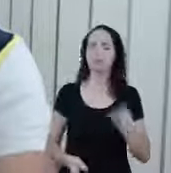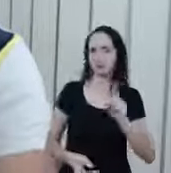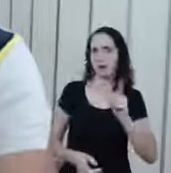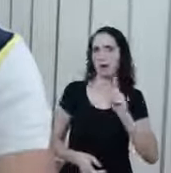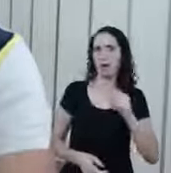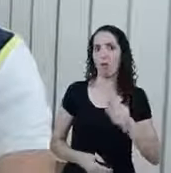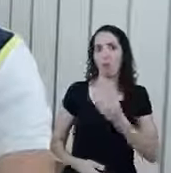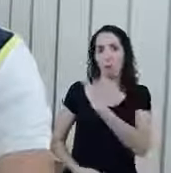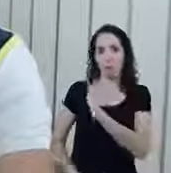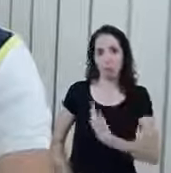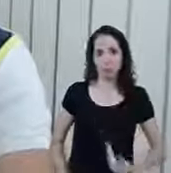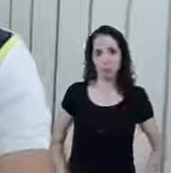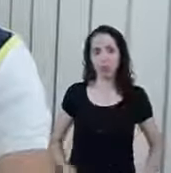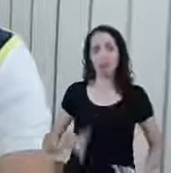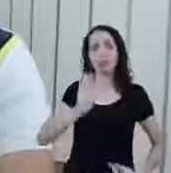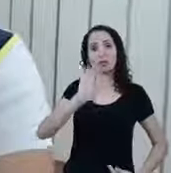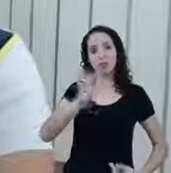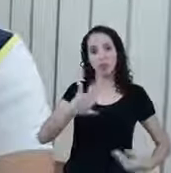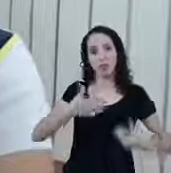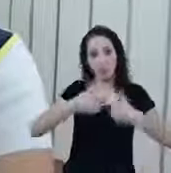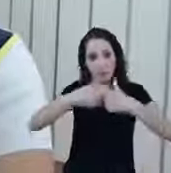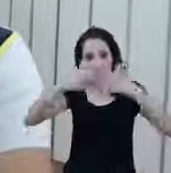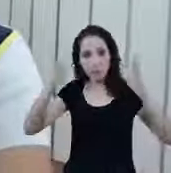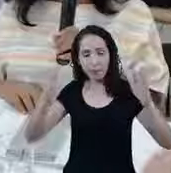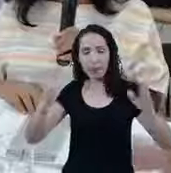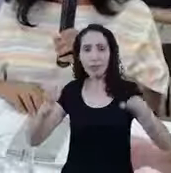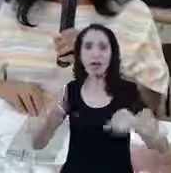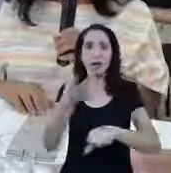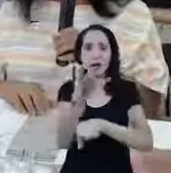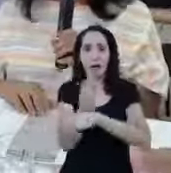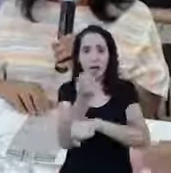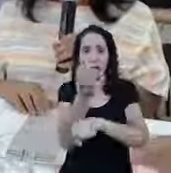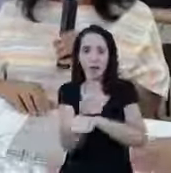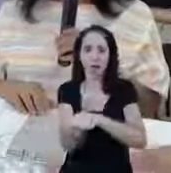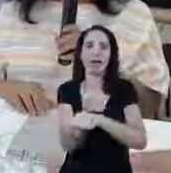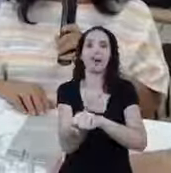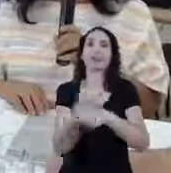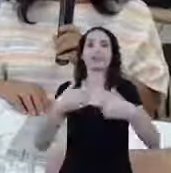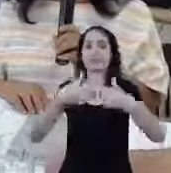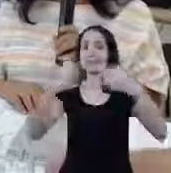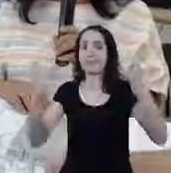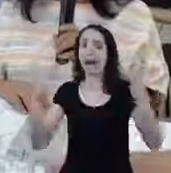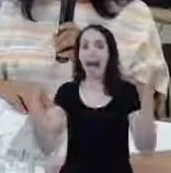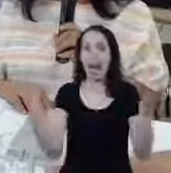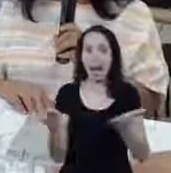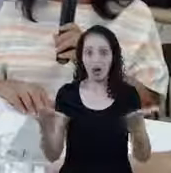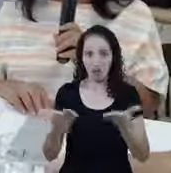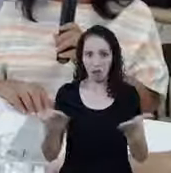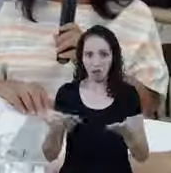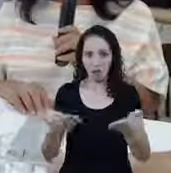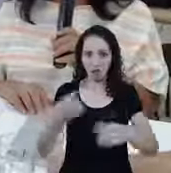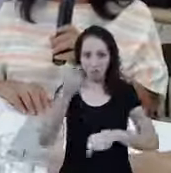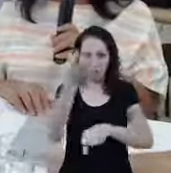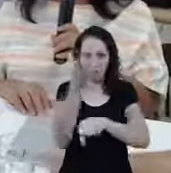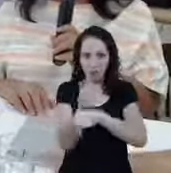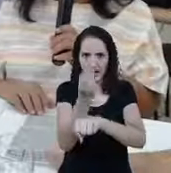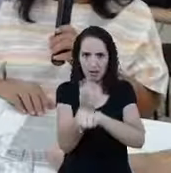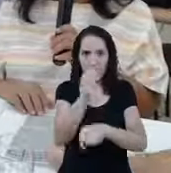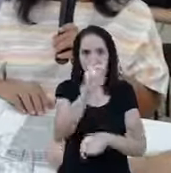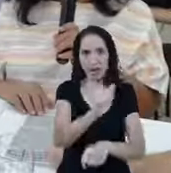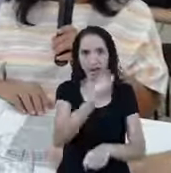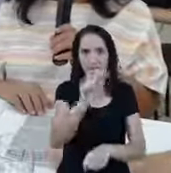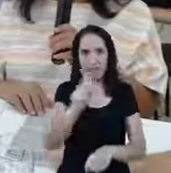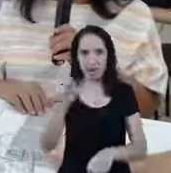o governo já lançou hoje, né? O aplicativo Acabou de lançar, Acabou de lançar Saiu agora O aplicativo saiu agora, já está